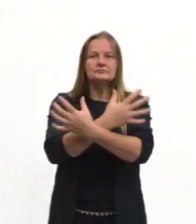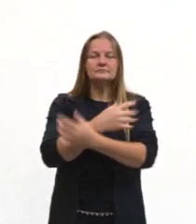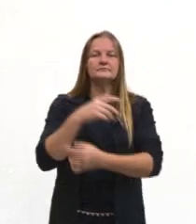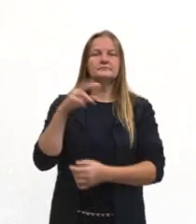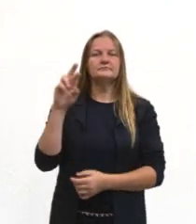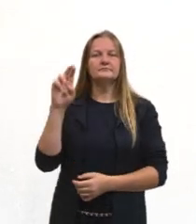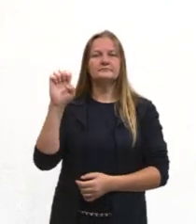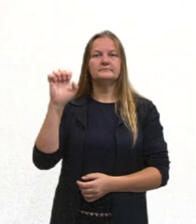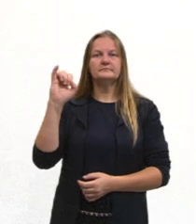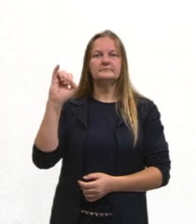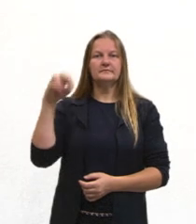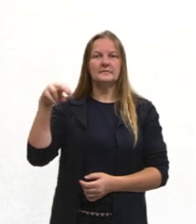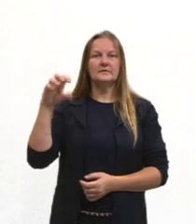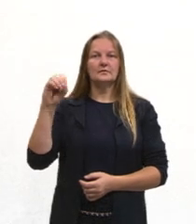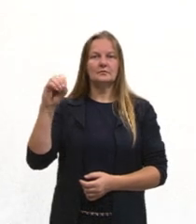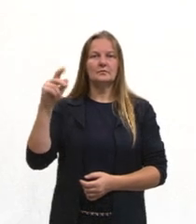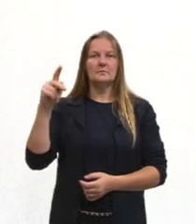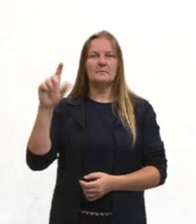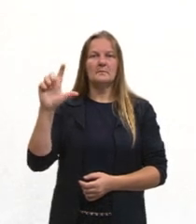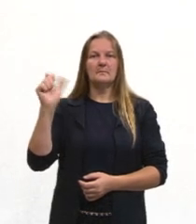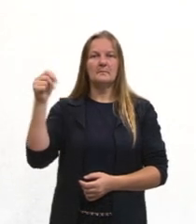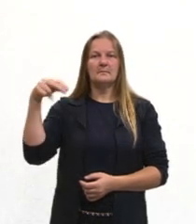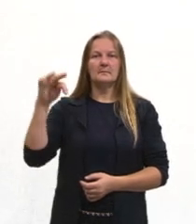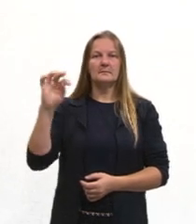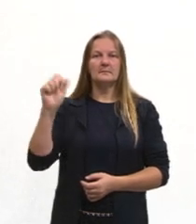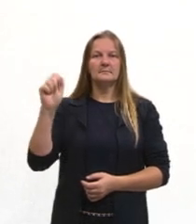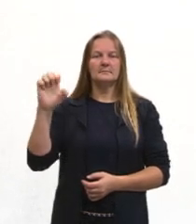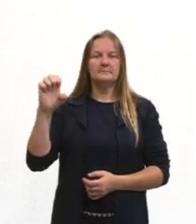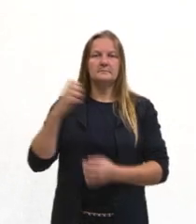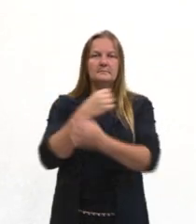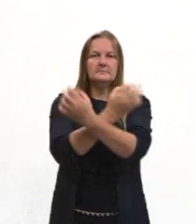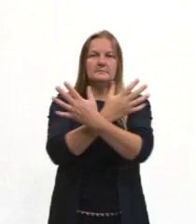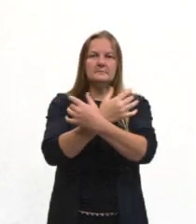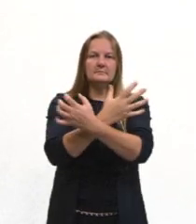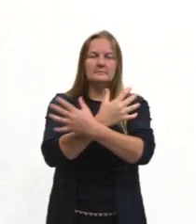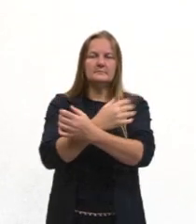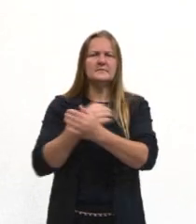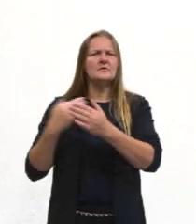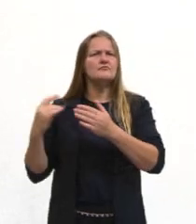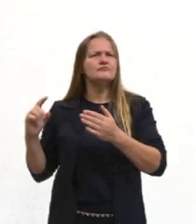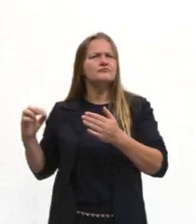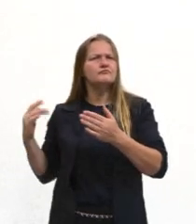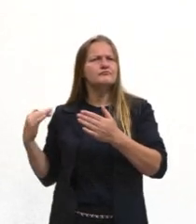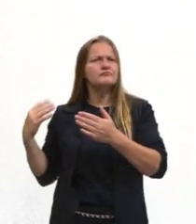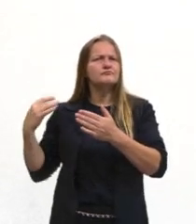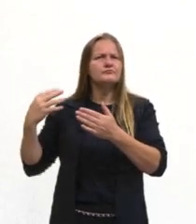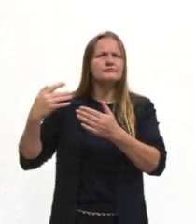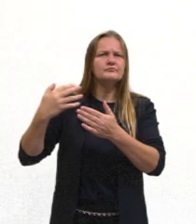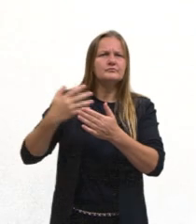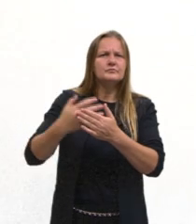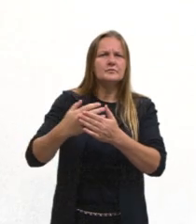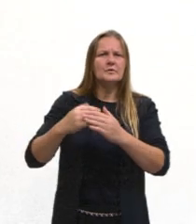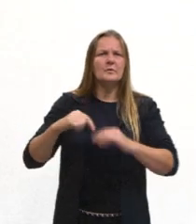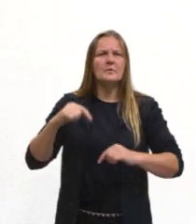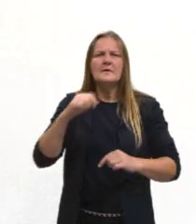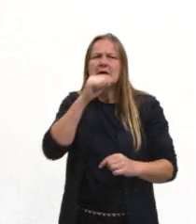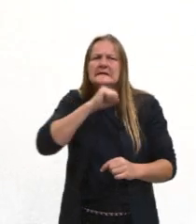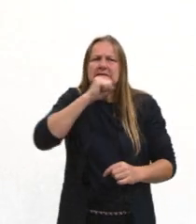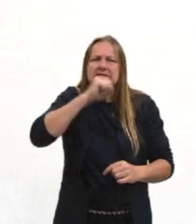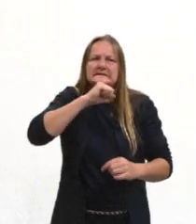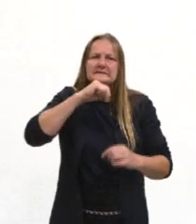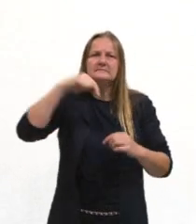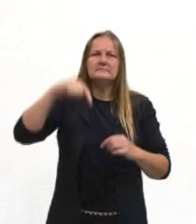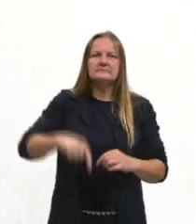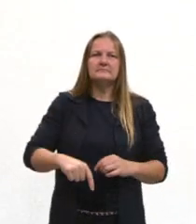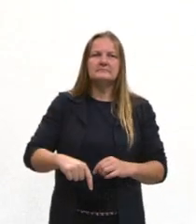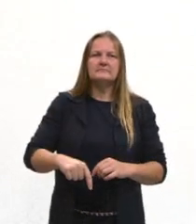a nível de evolução, do mais antigo ao mais recente, o mais antigo mais abaixo, que é o reino monera,